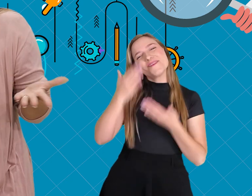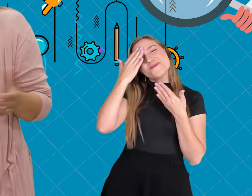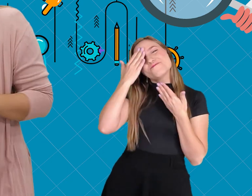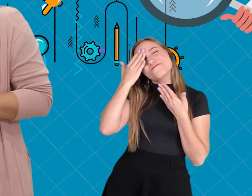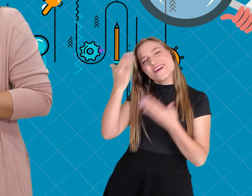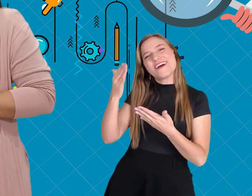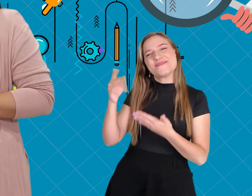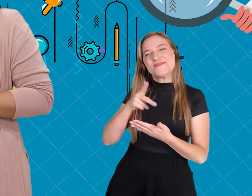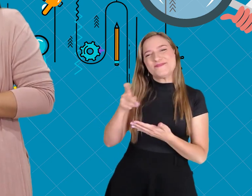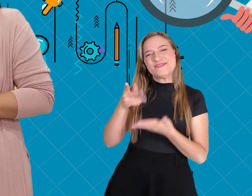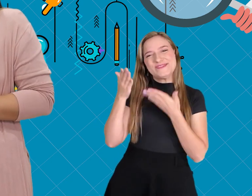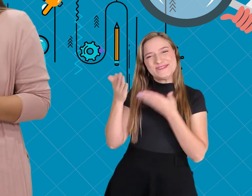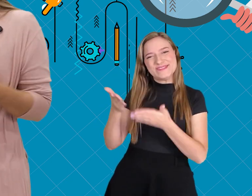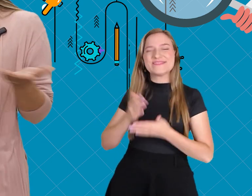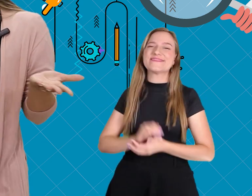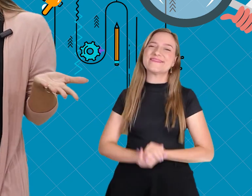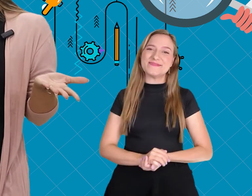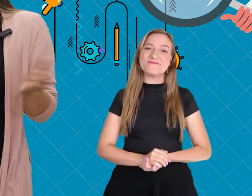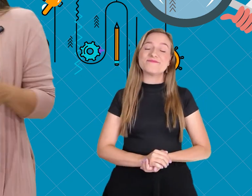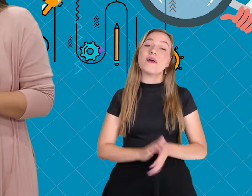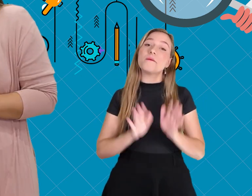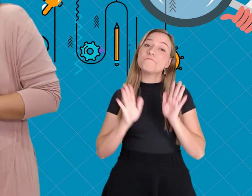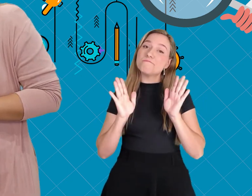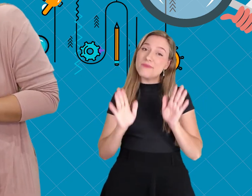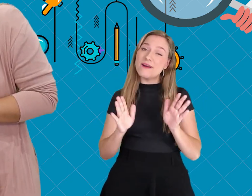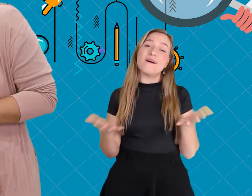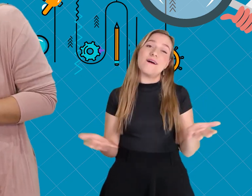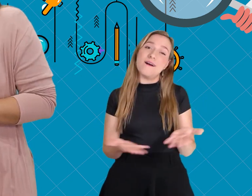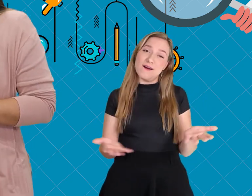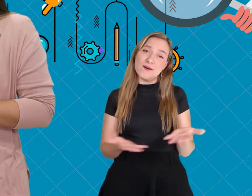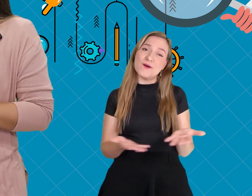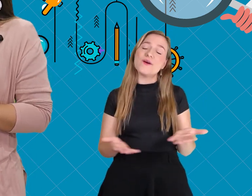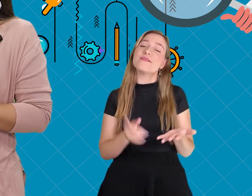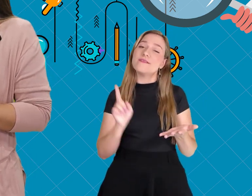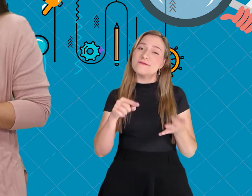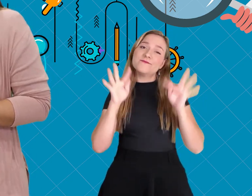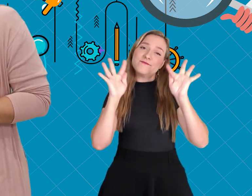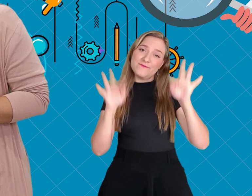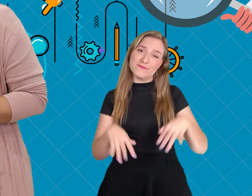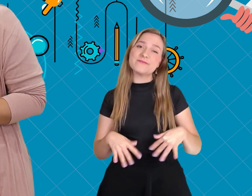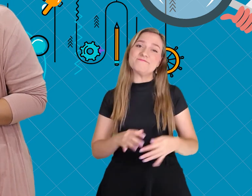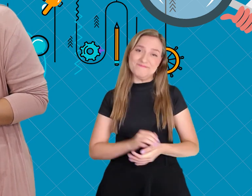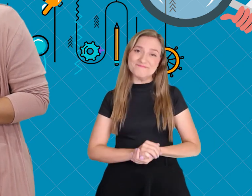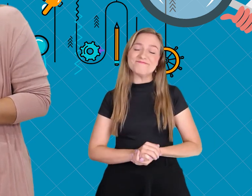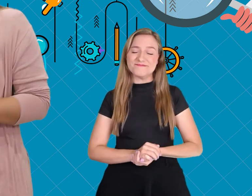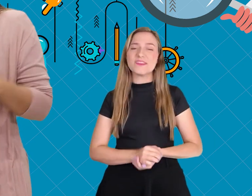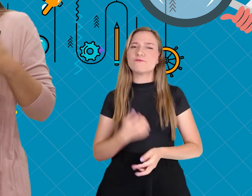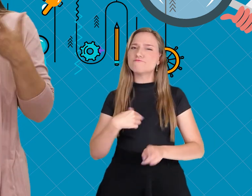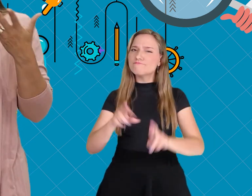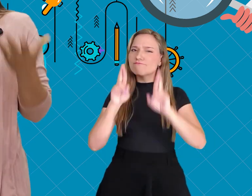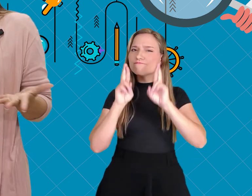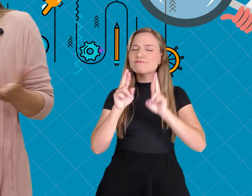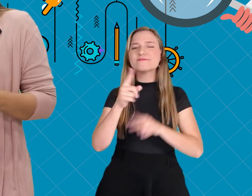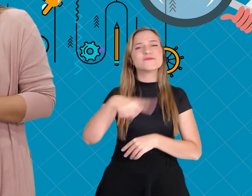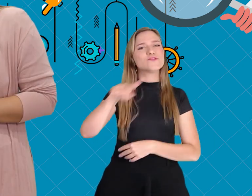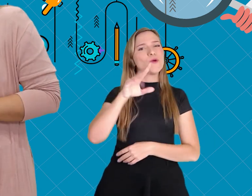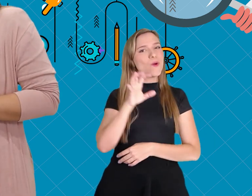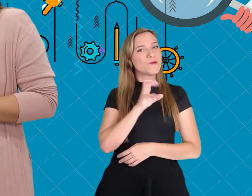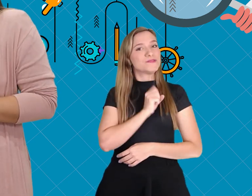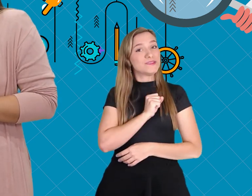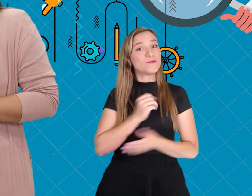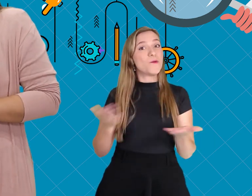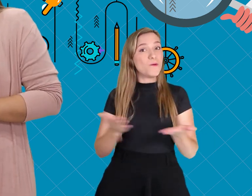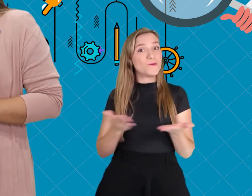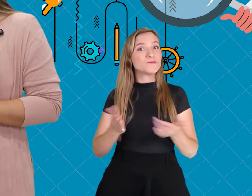Obrigada, professora Andriere. Mas, estamos chegando no final. Mas, espero que tenham gostado do nosso